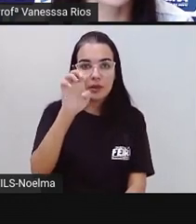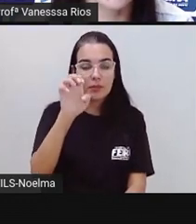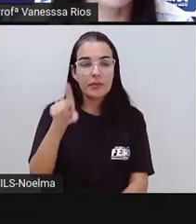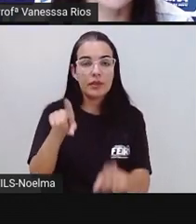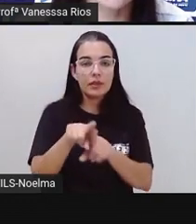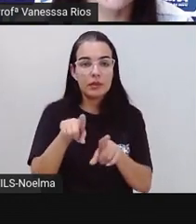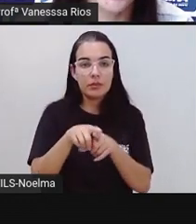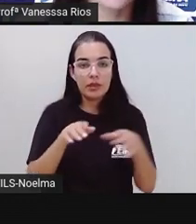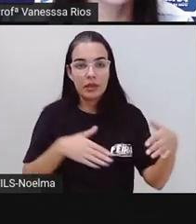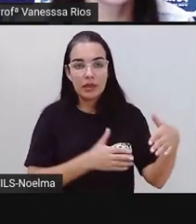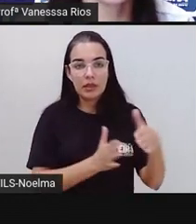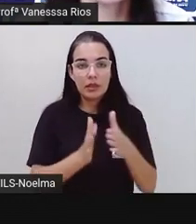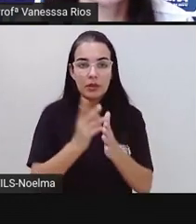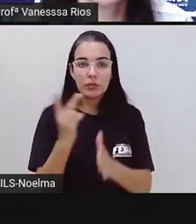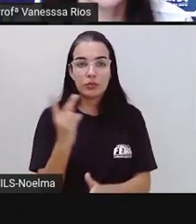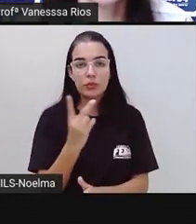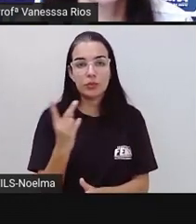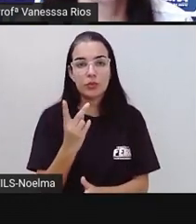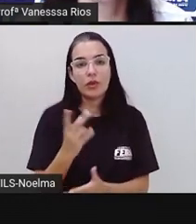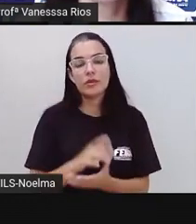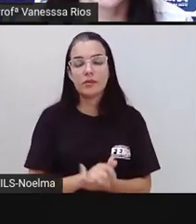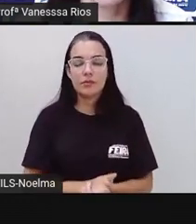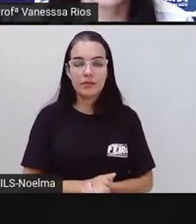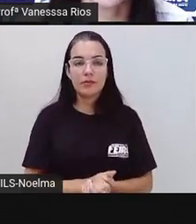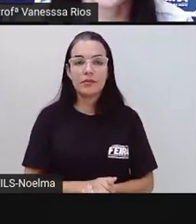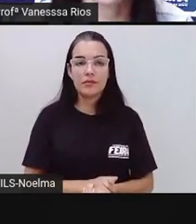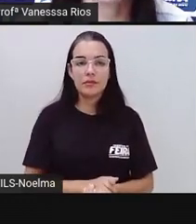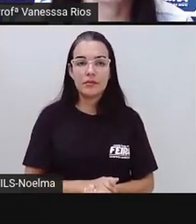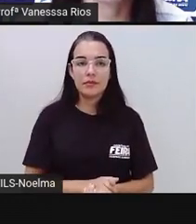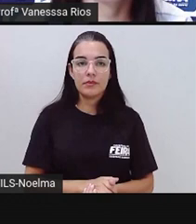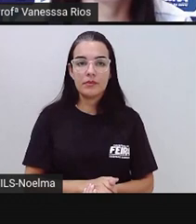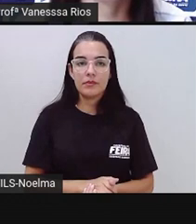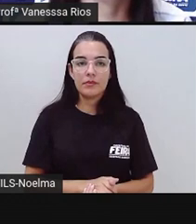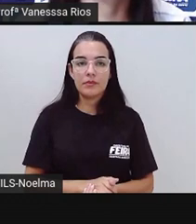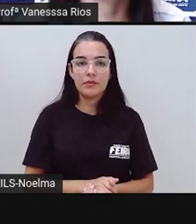o Riacho da Mussuca e também o do Caban.